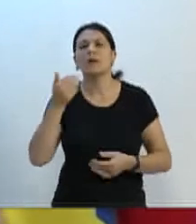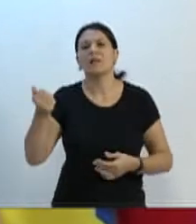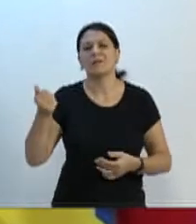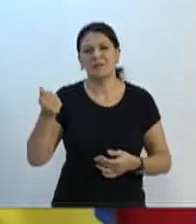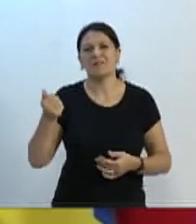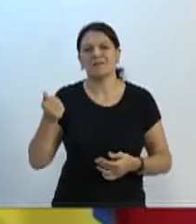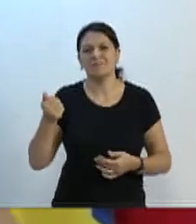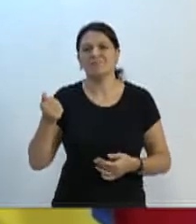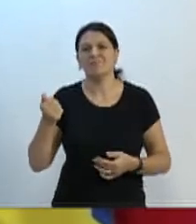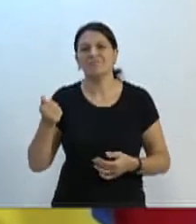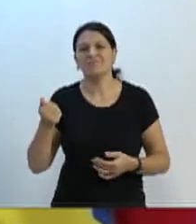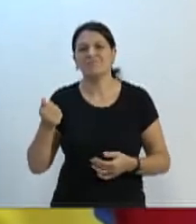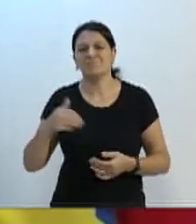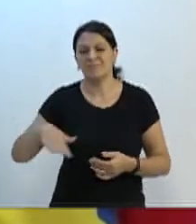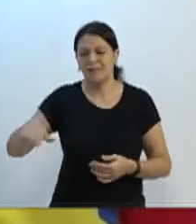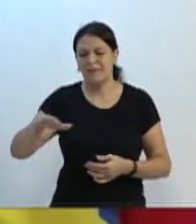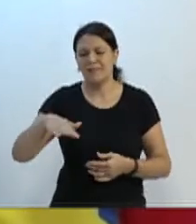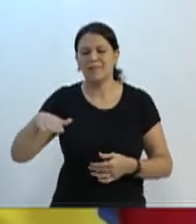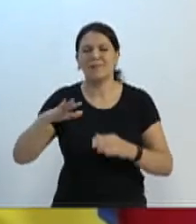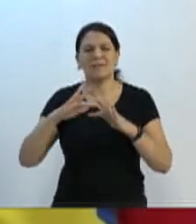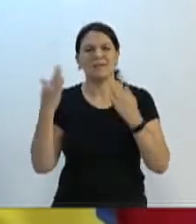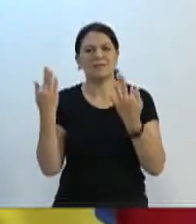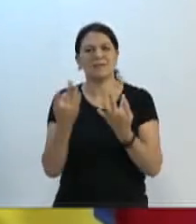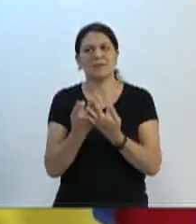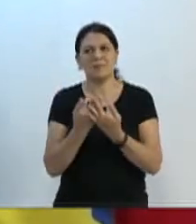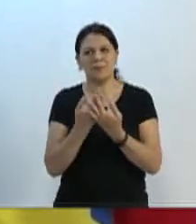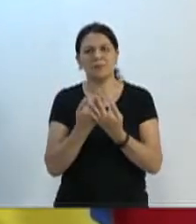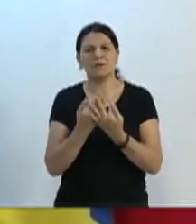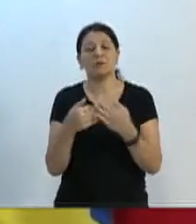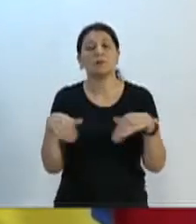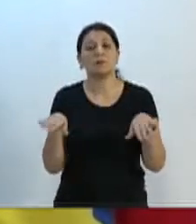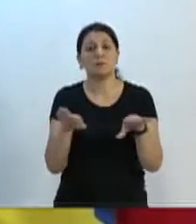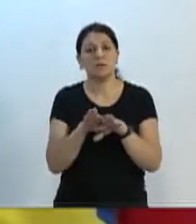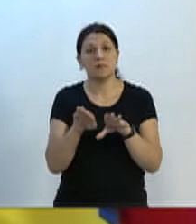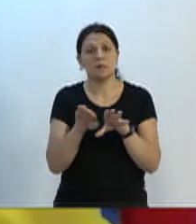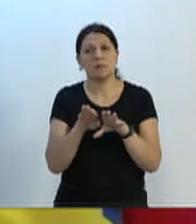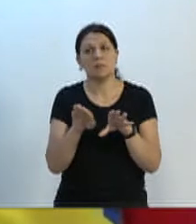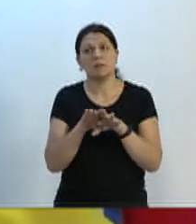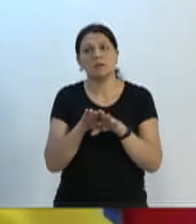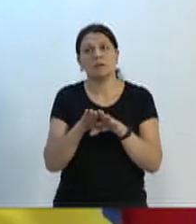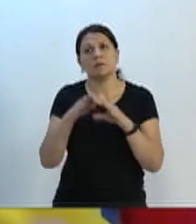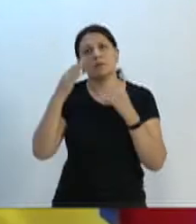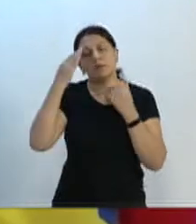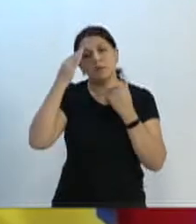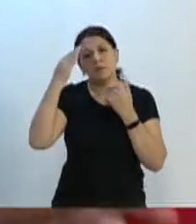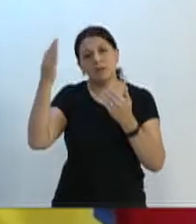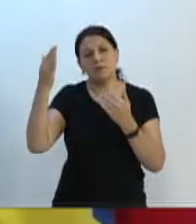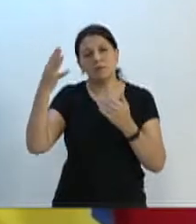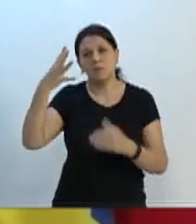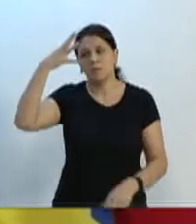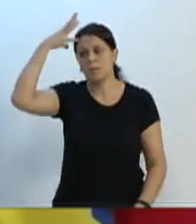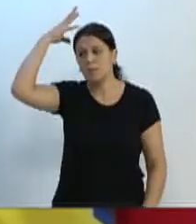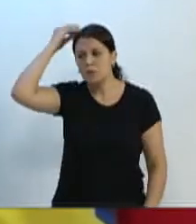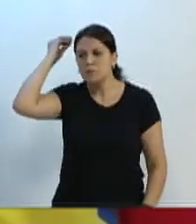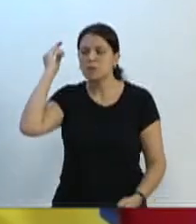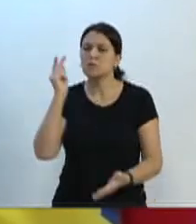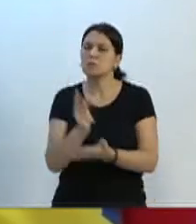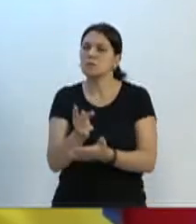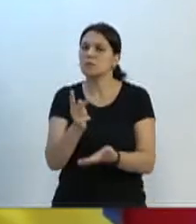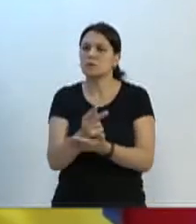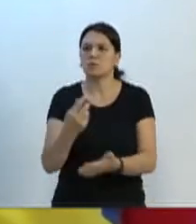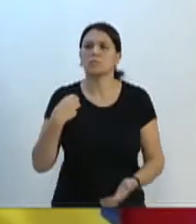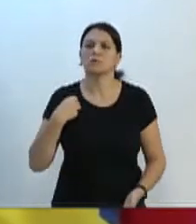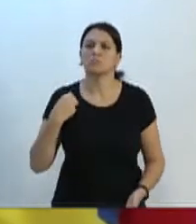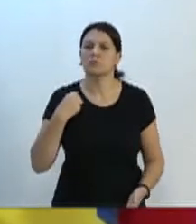a situação daquelas famílias. Também agradeço Alexandre Matias por se colocar à disposição